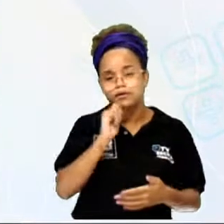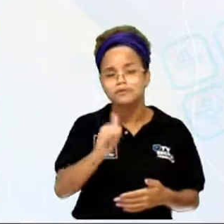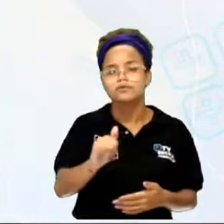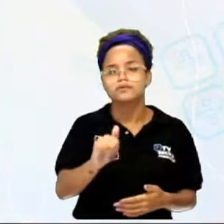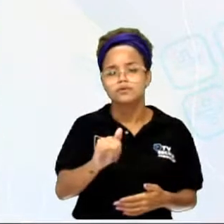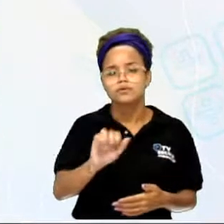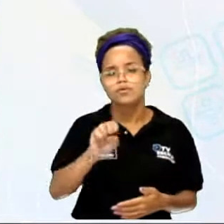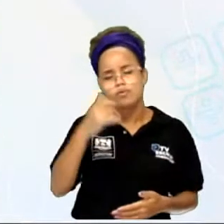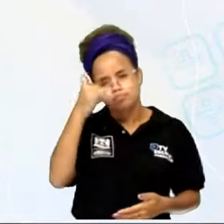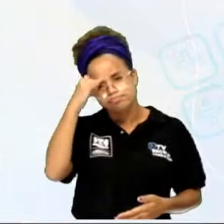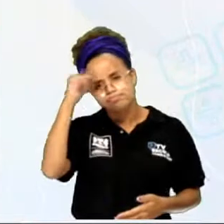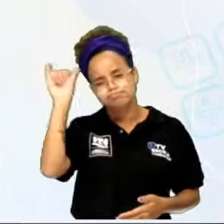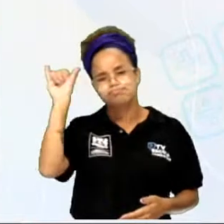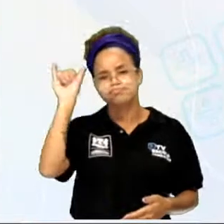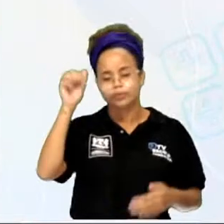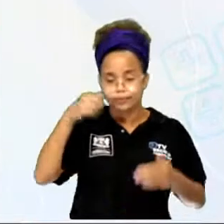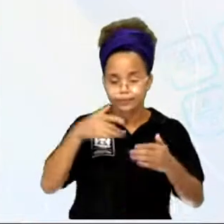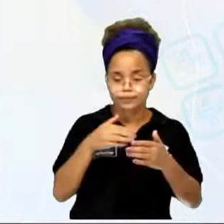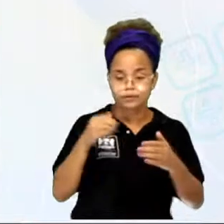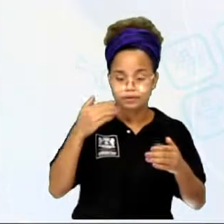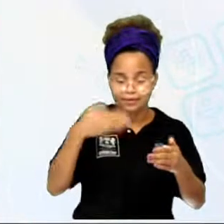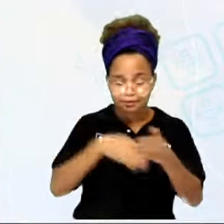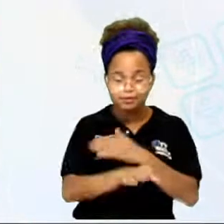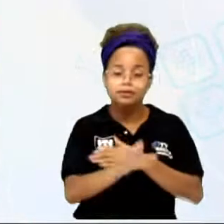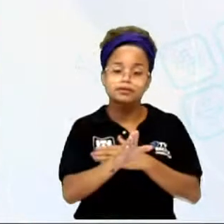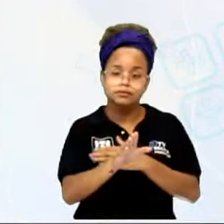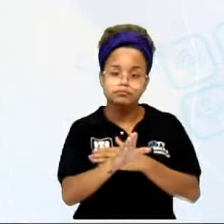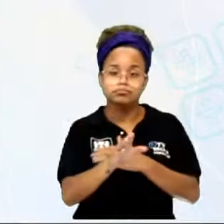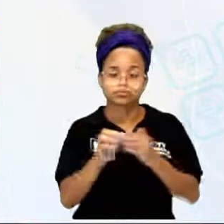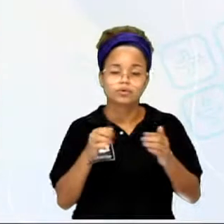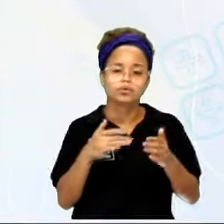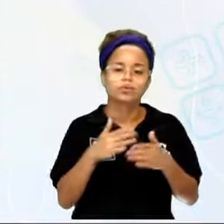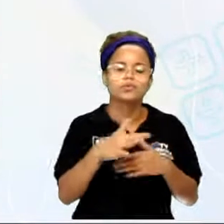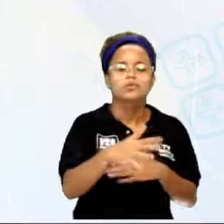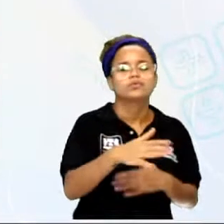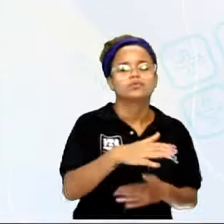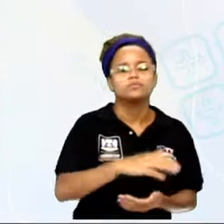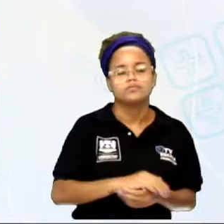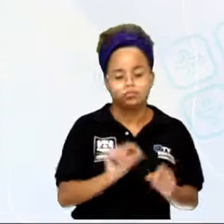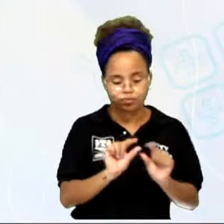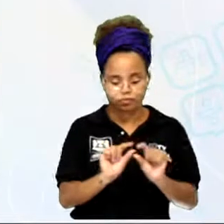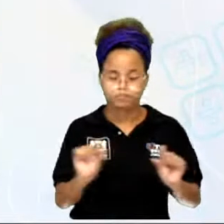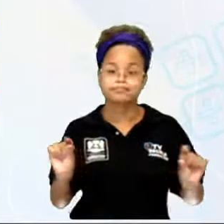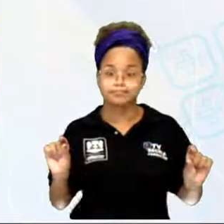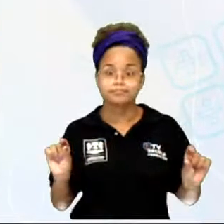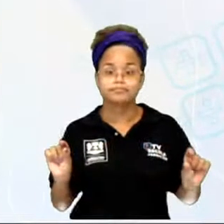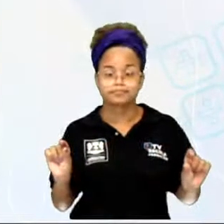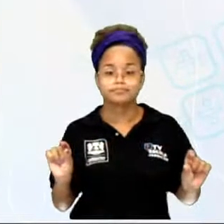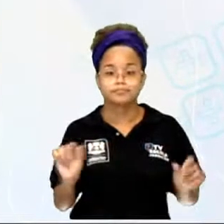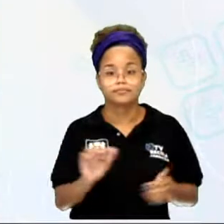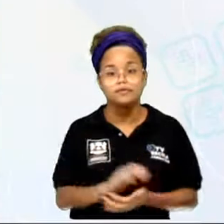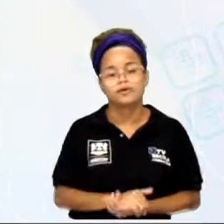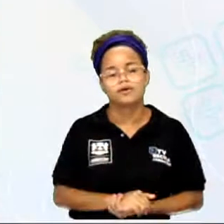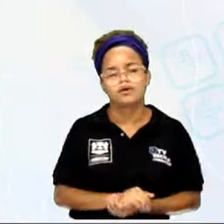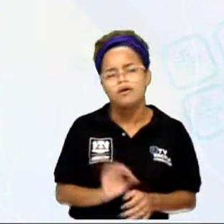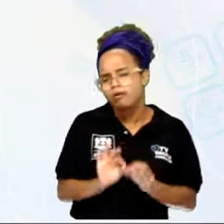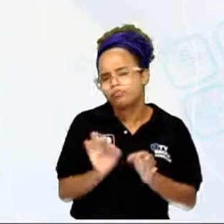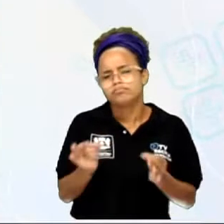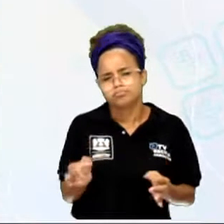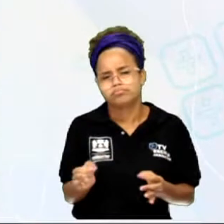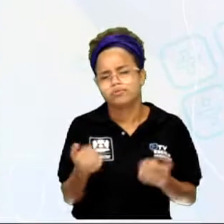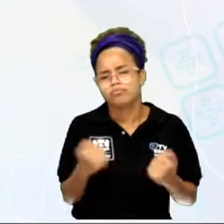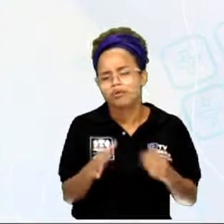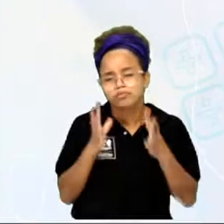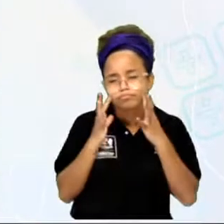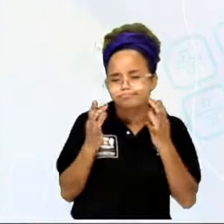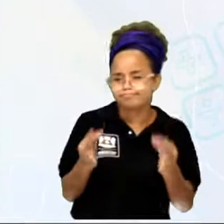evitar a fuga da corrente elétrica por um cabo condutor. Isso é muito comum a gente ficar muito atento